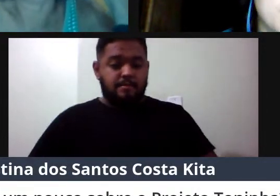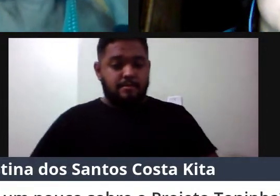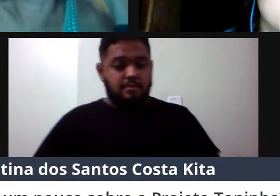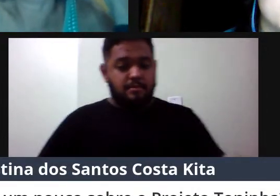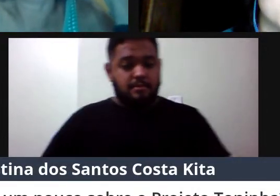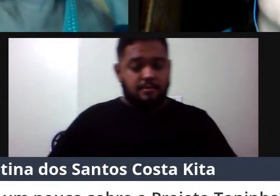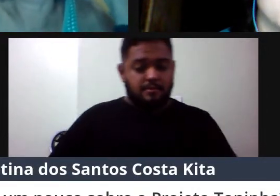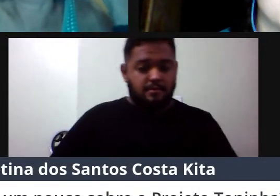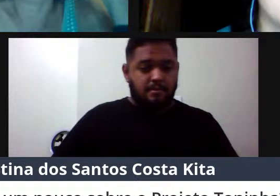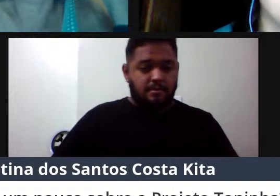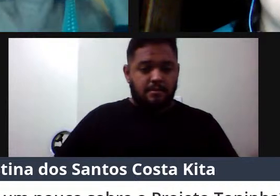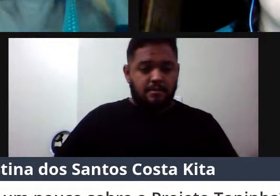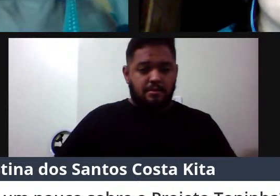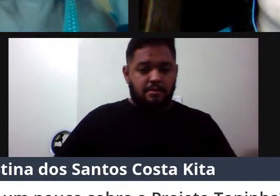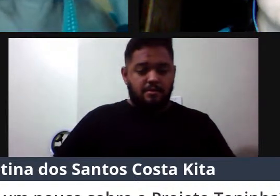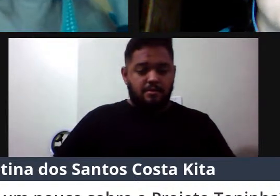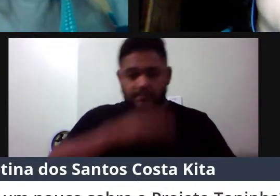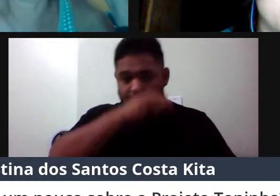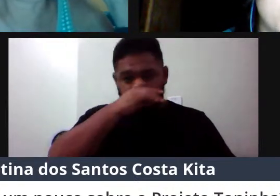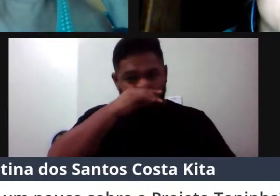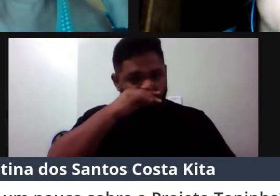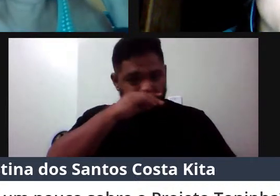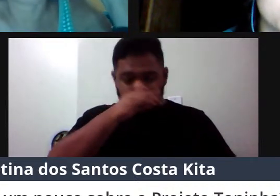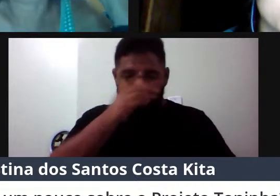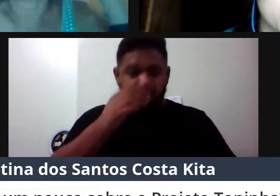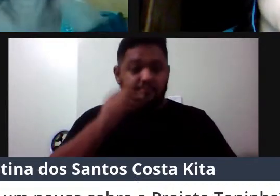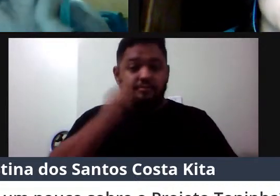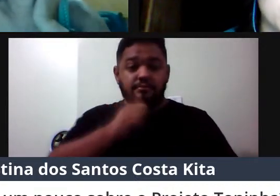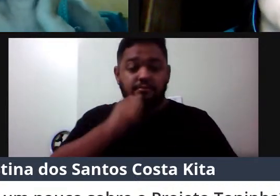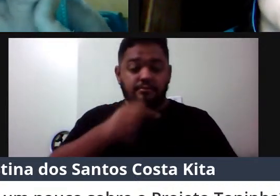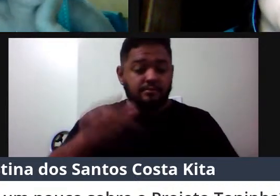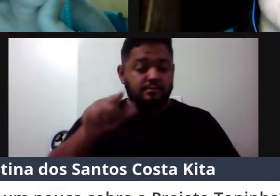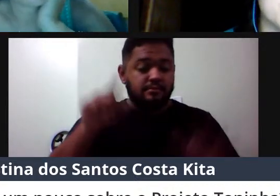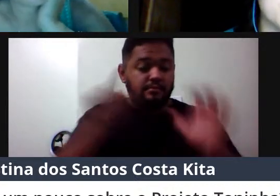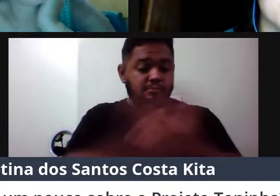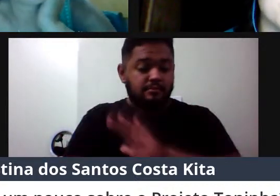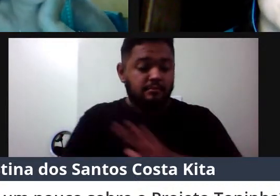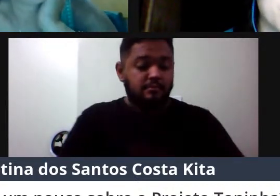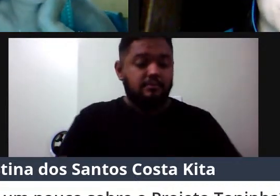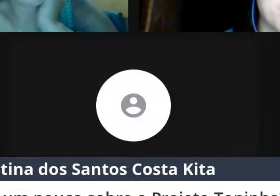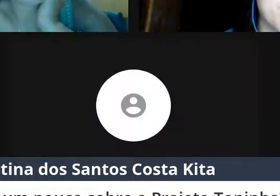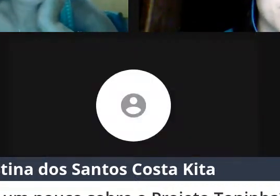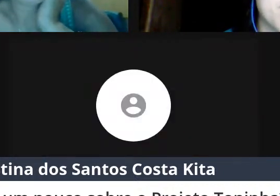Maria Cristina do Santos Costa, aqui, tá? Pode falar um pouco sobre o projeto Toninha?